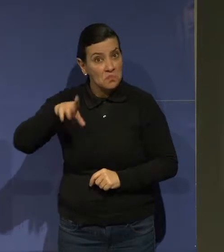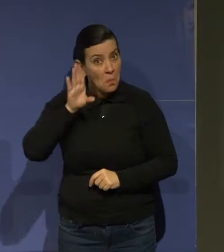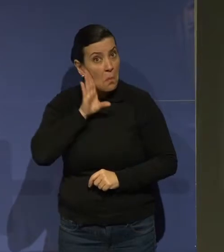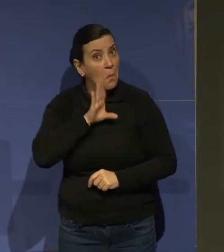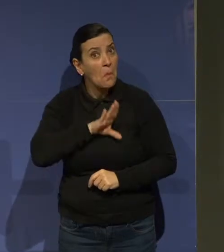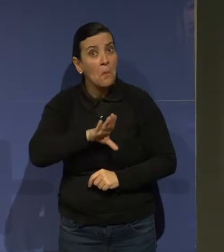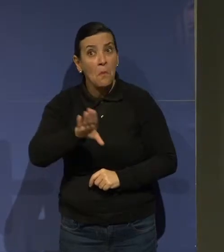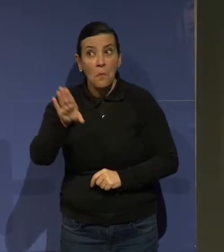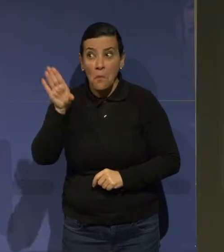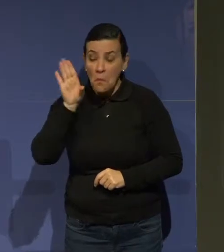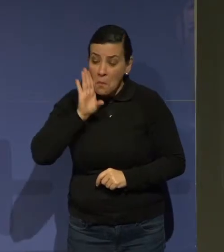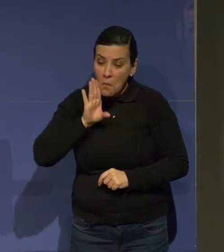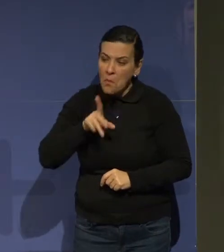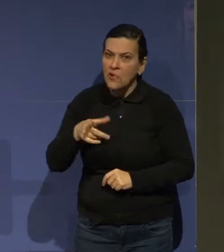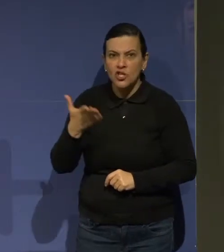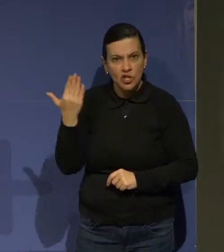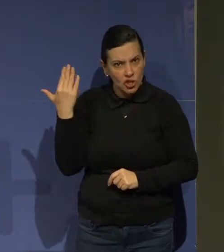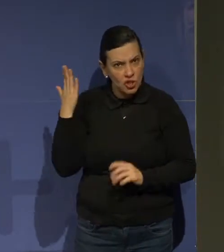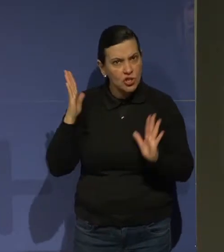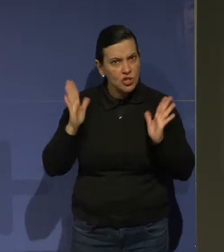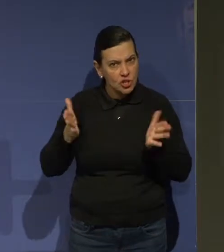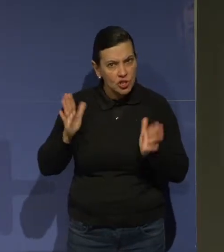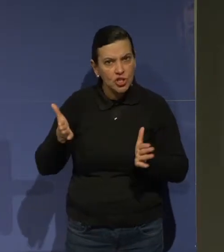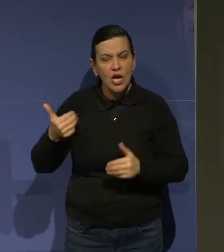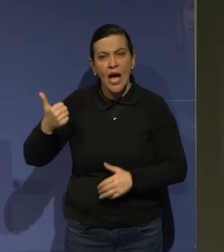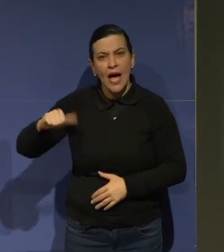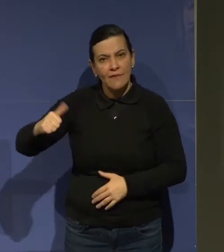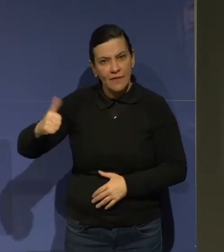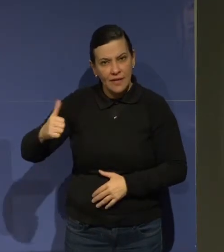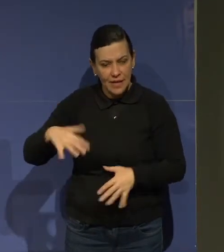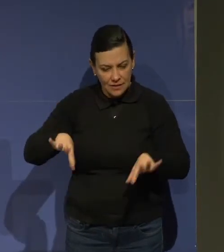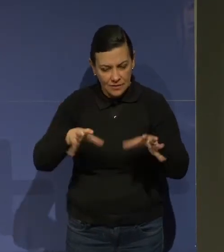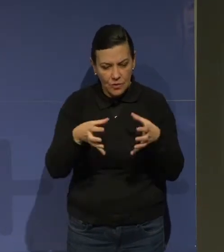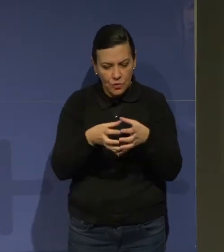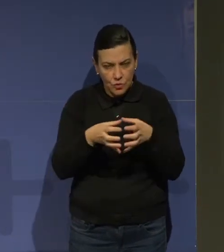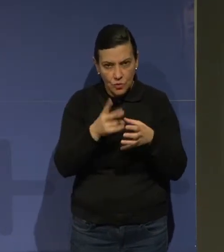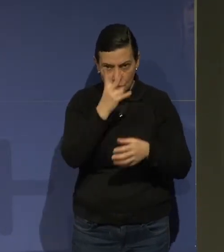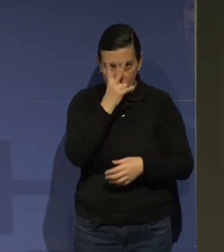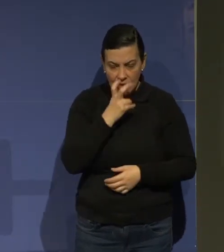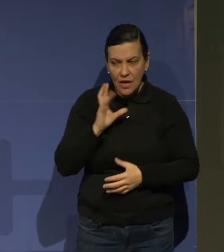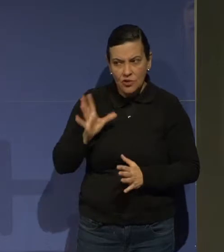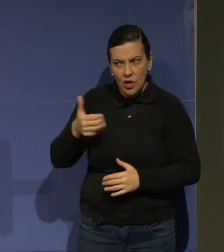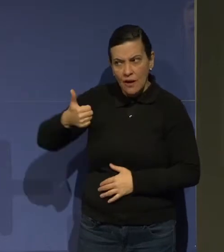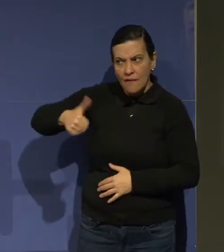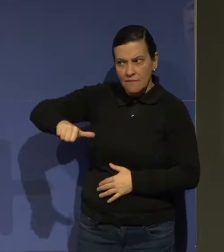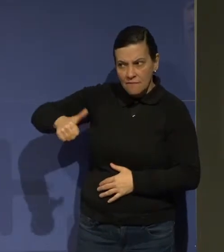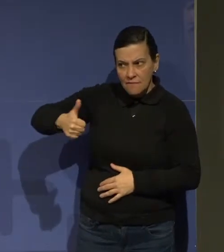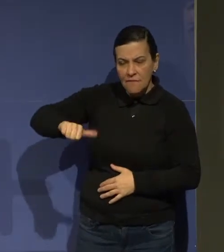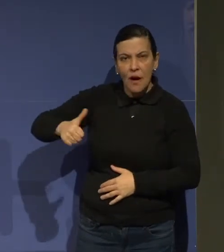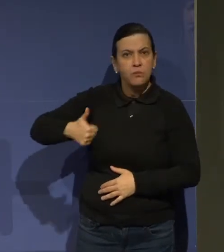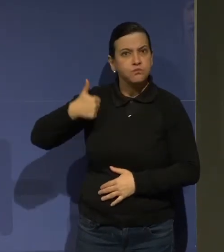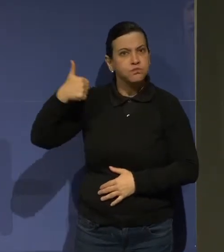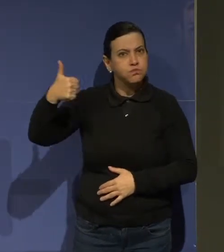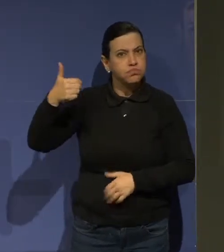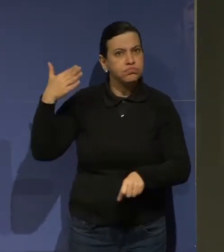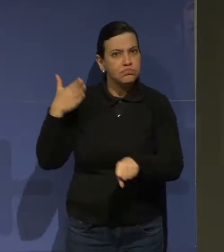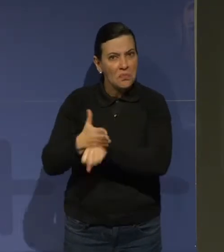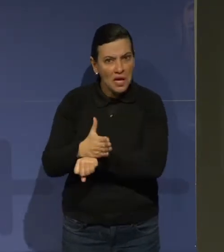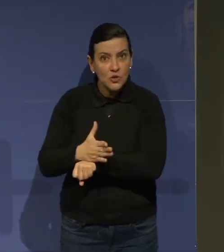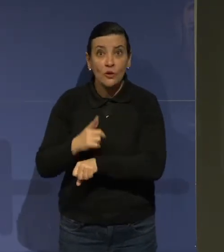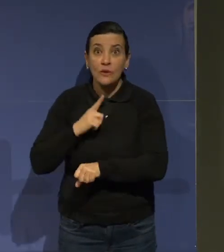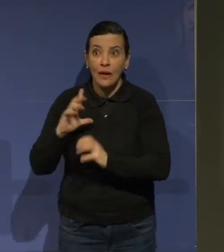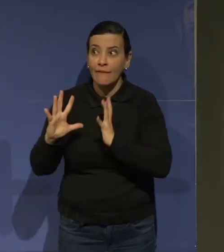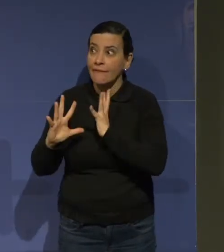super bem avaliados pela comunidade com deficiência visual. Tem fila nas bibliotecas para usar.